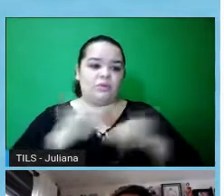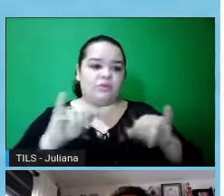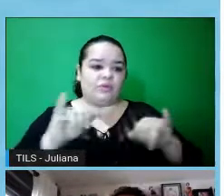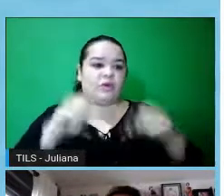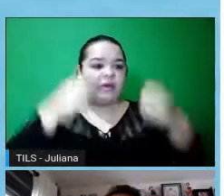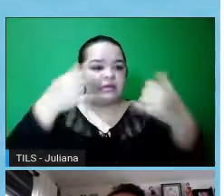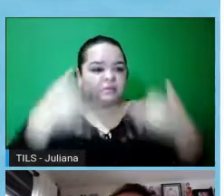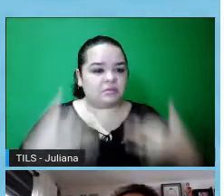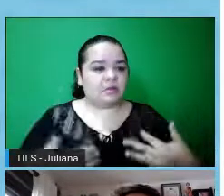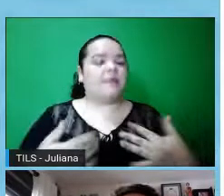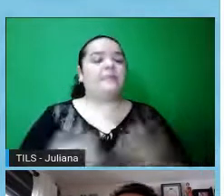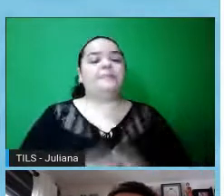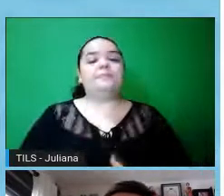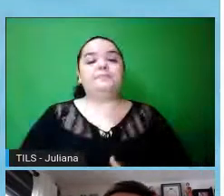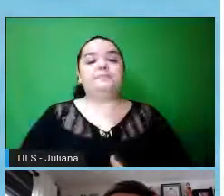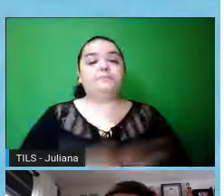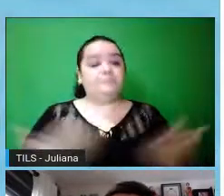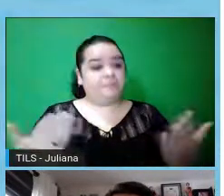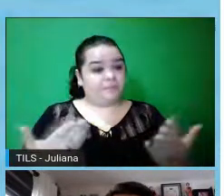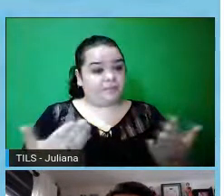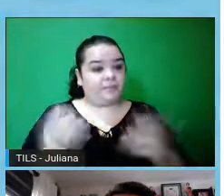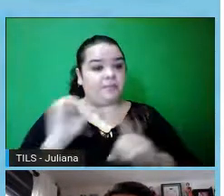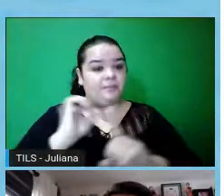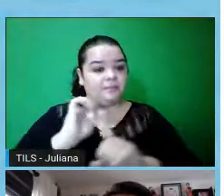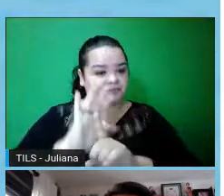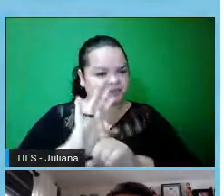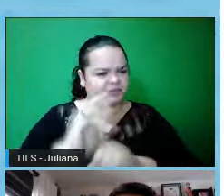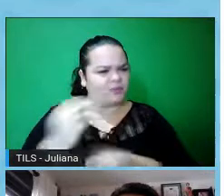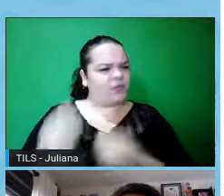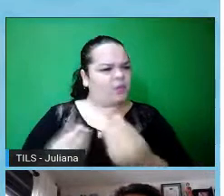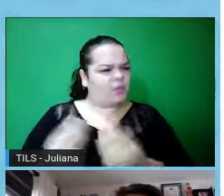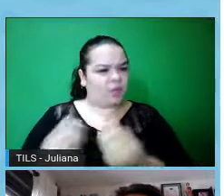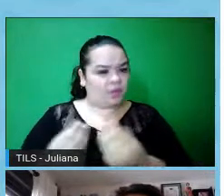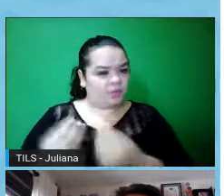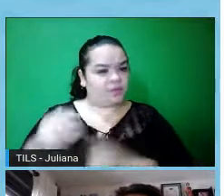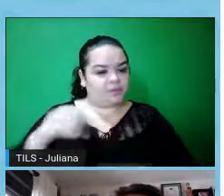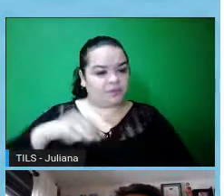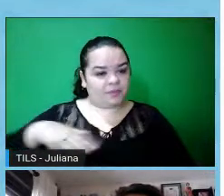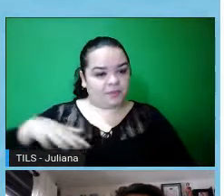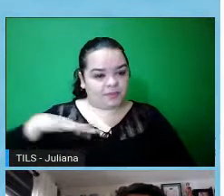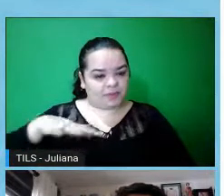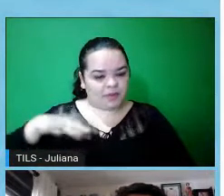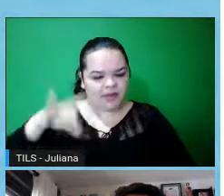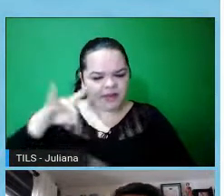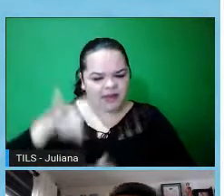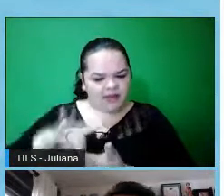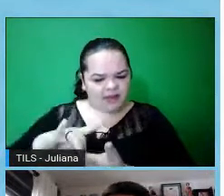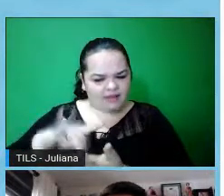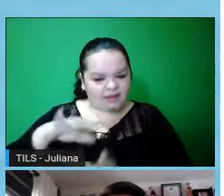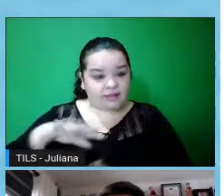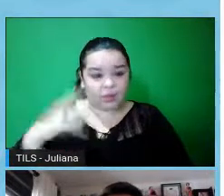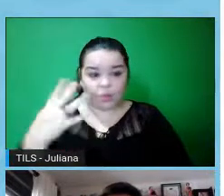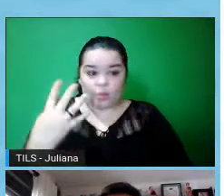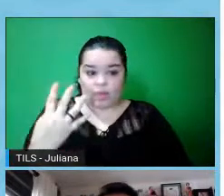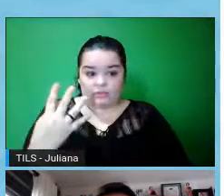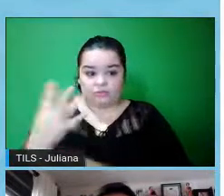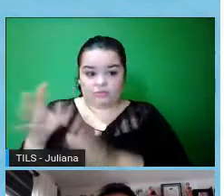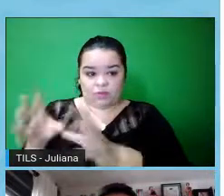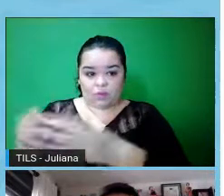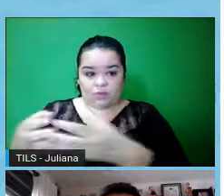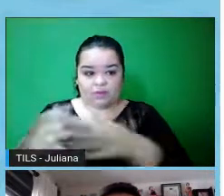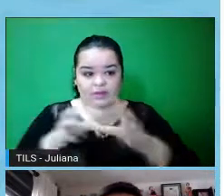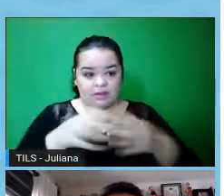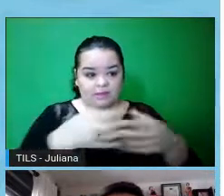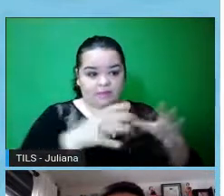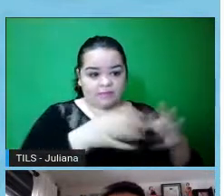A gente hoje, aqui na UFPEL, né, falando um pouco da nossa realidade, a gente tem quatro comitês de ética em pesquisa, tá, um